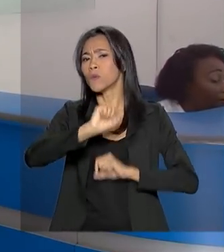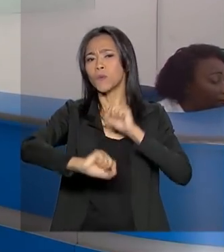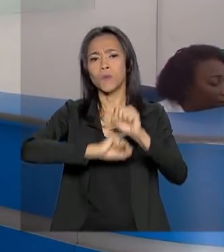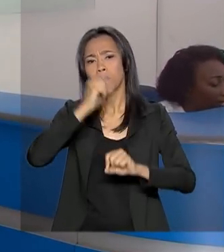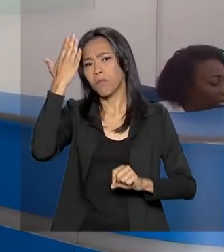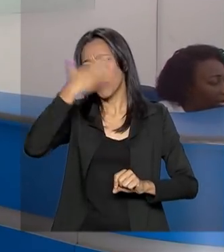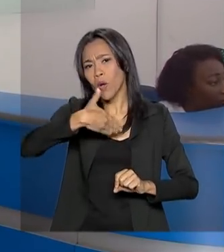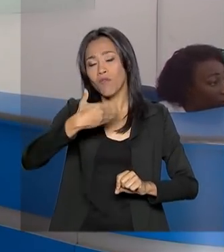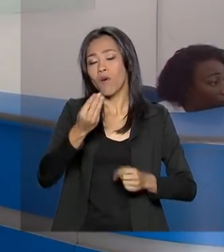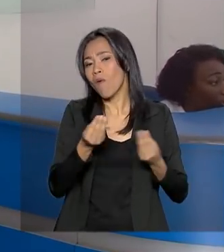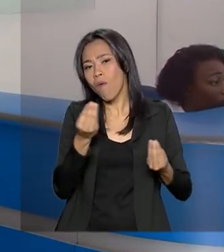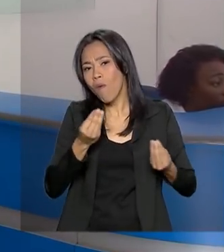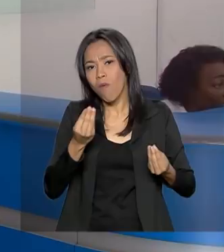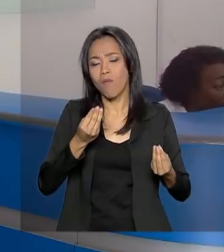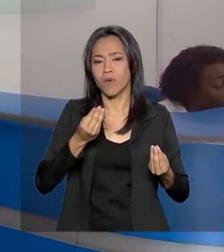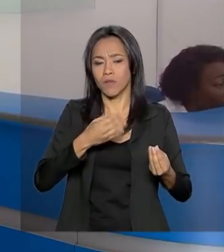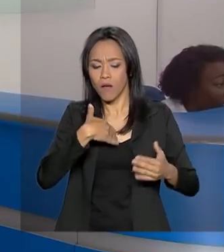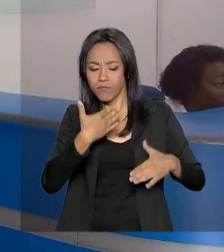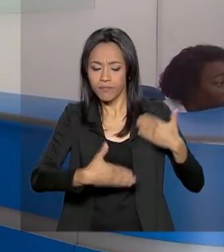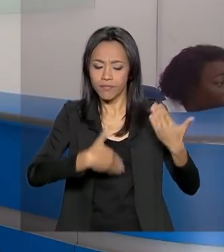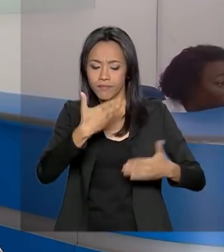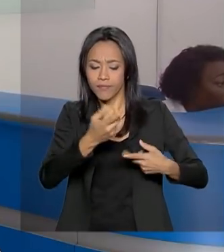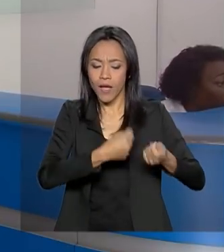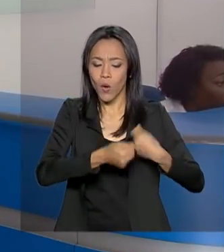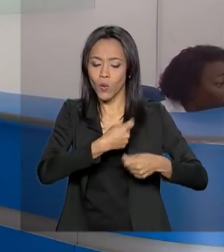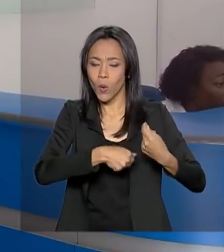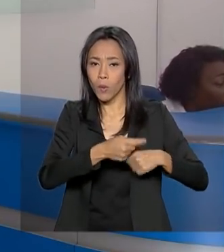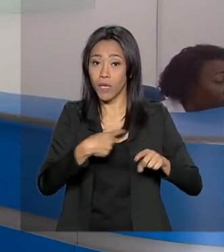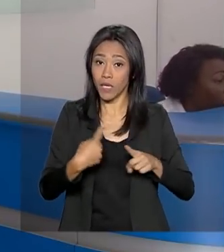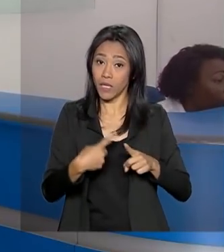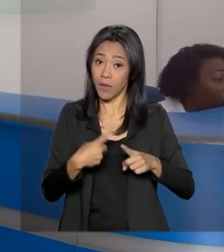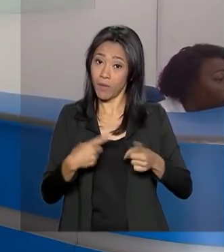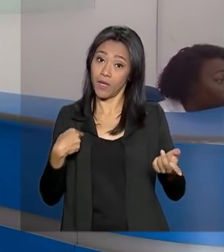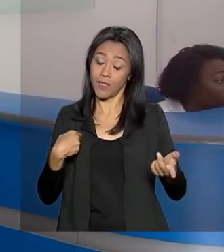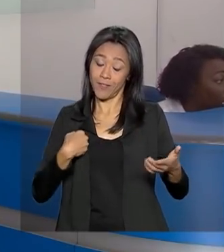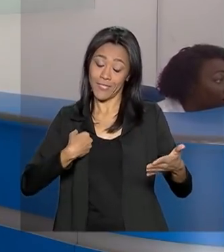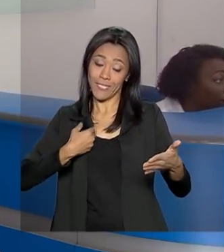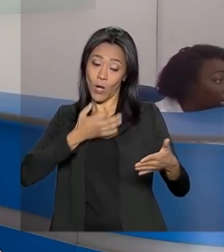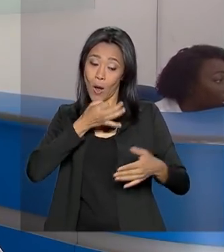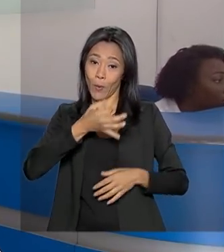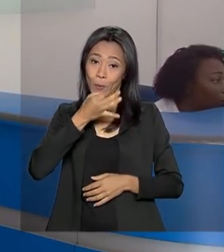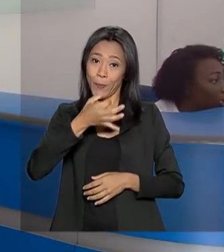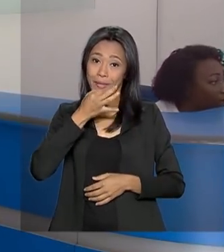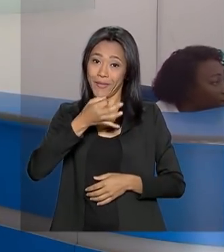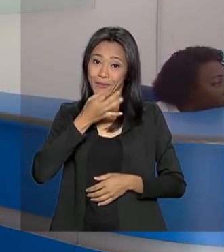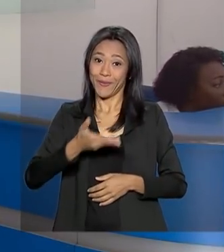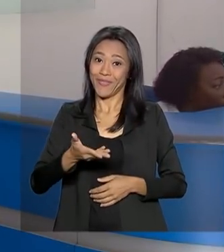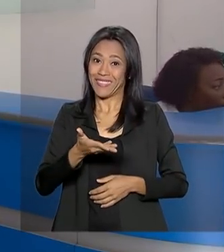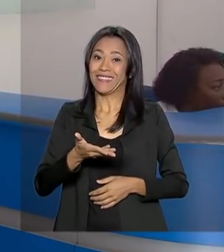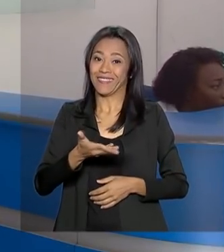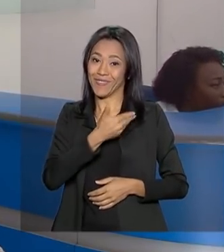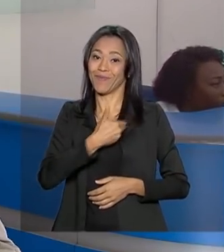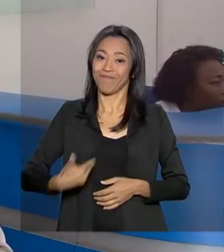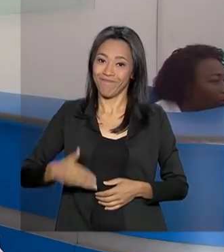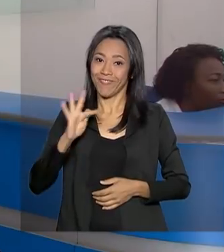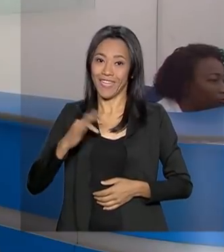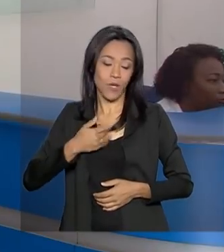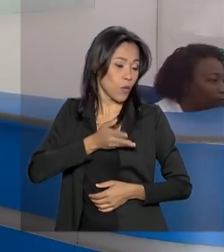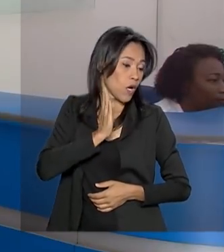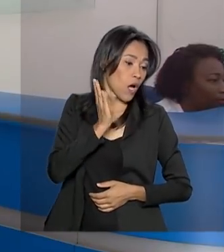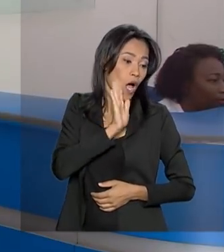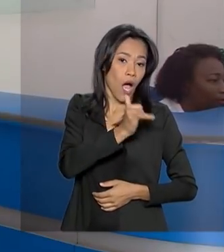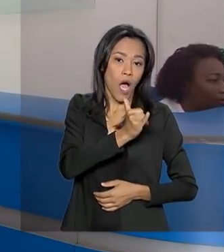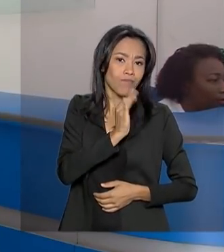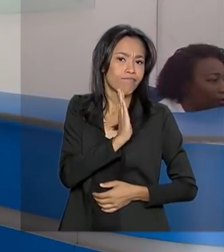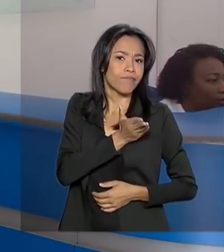mostrar como anda a nossa economia e serve também de argumentação para o governo federal pedir urgência na aprovação das reformas, já que,